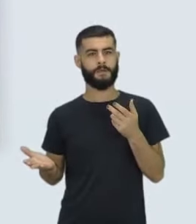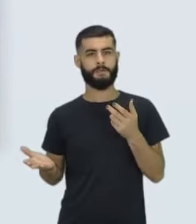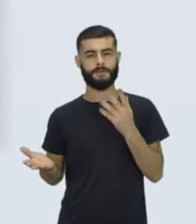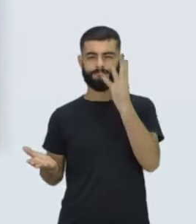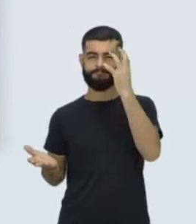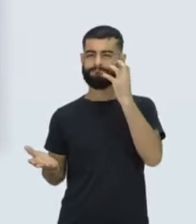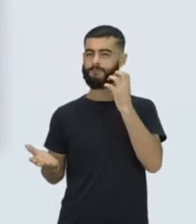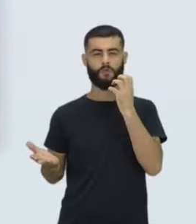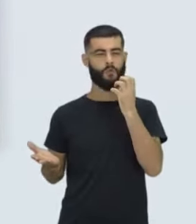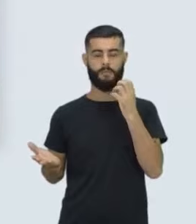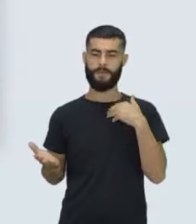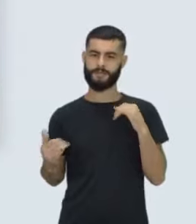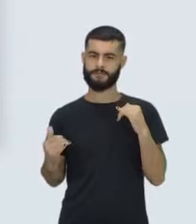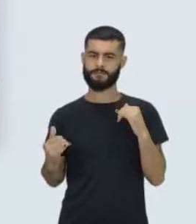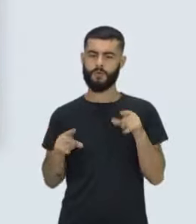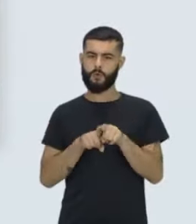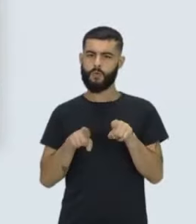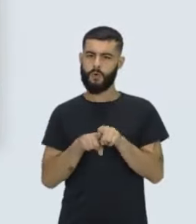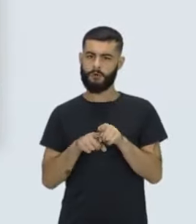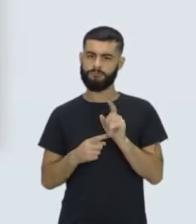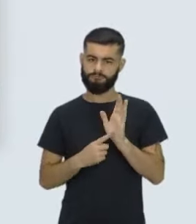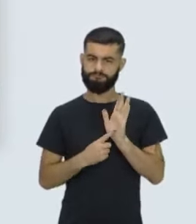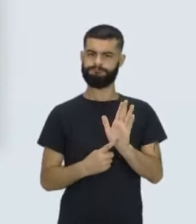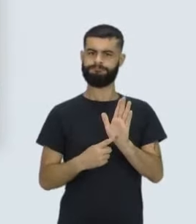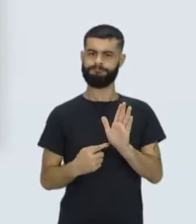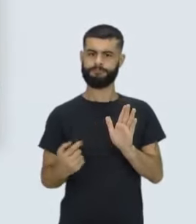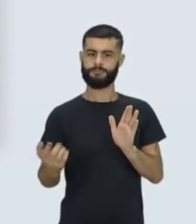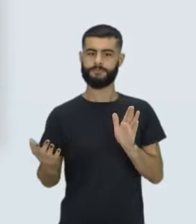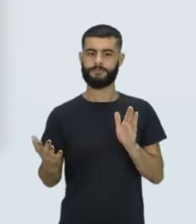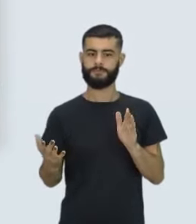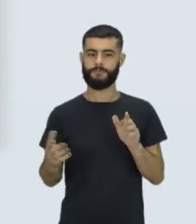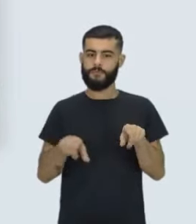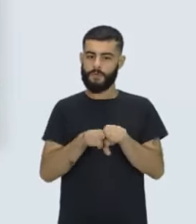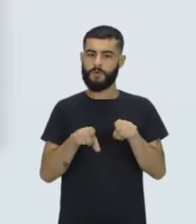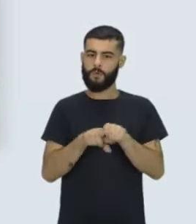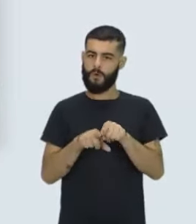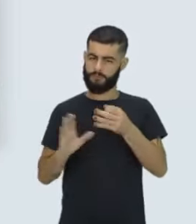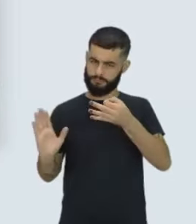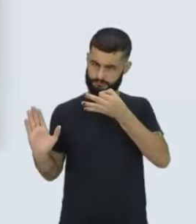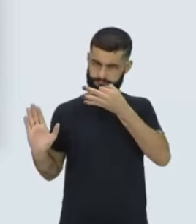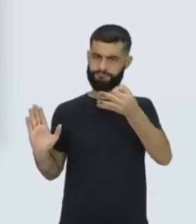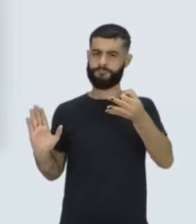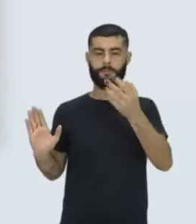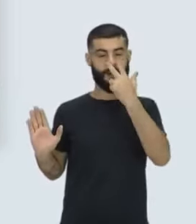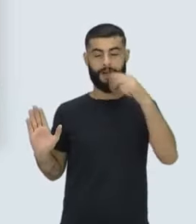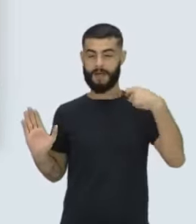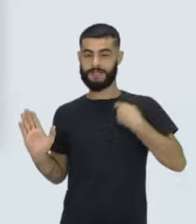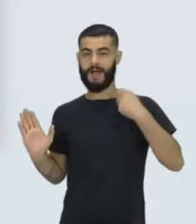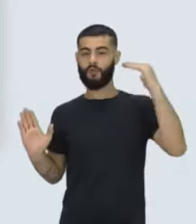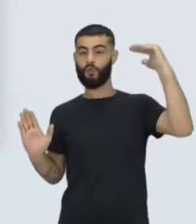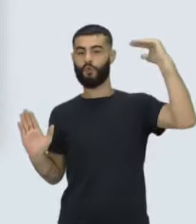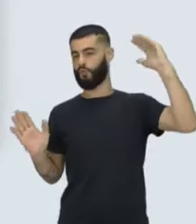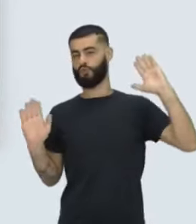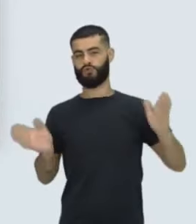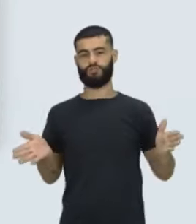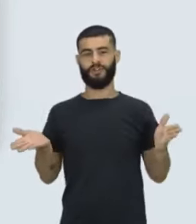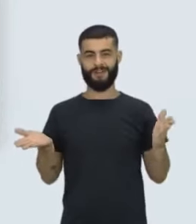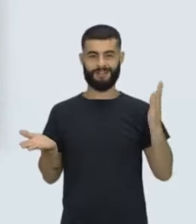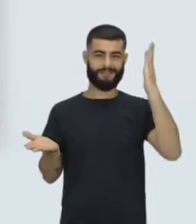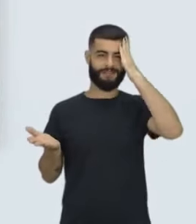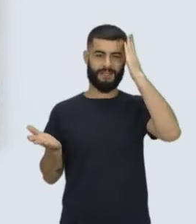dicção mais enérgica. Ela já está, assim, fazendo comentários de quase gente adulta, assim. Ela já questiona alguns